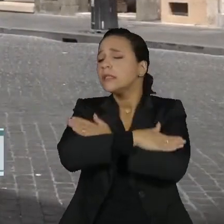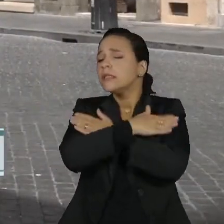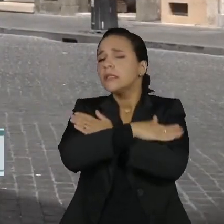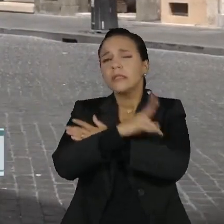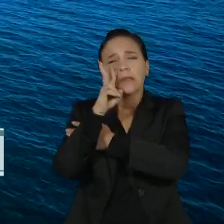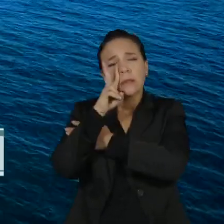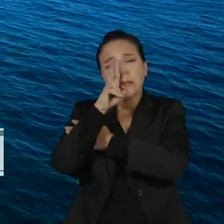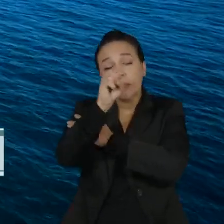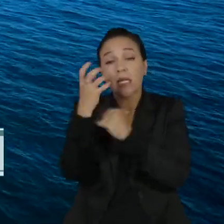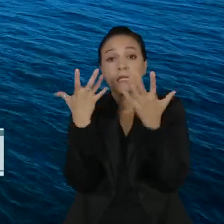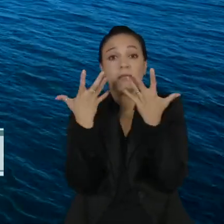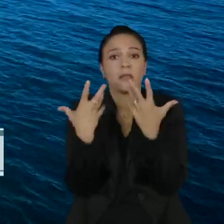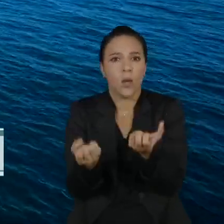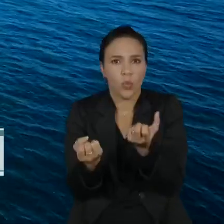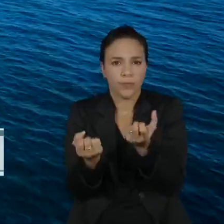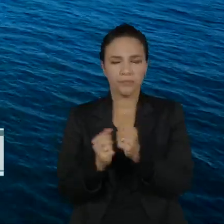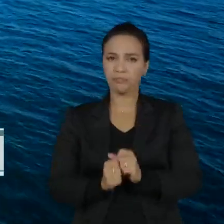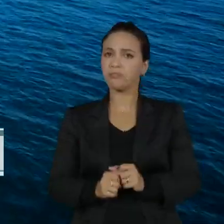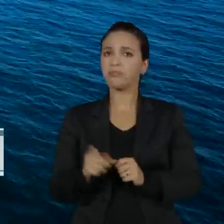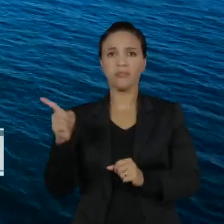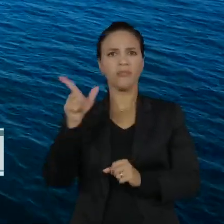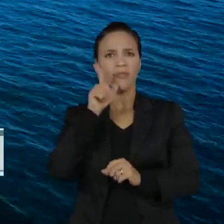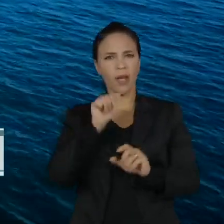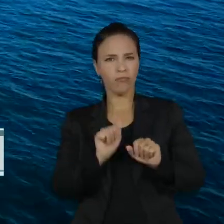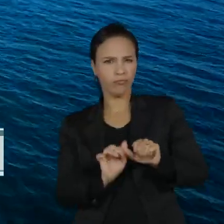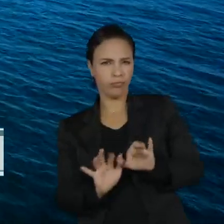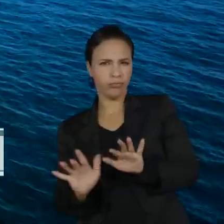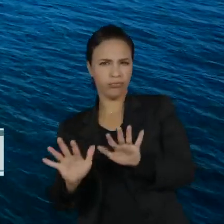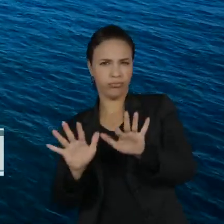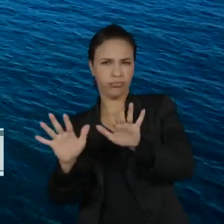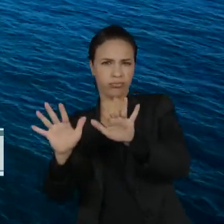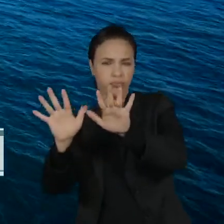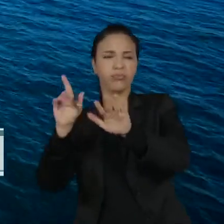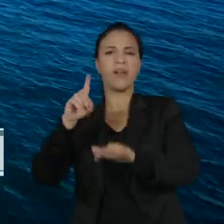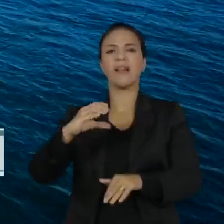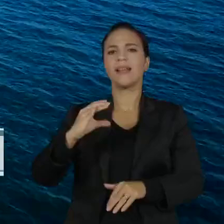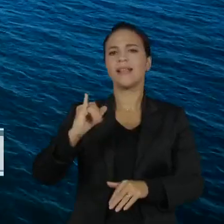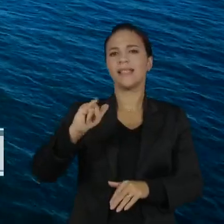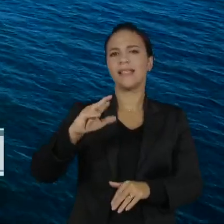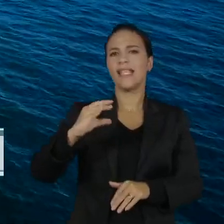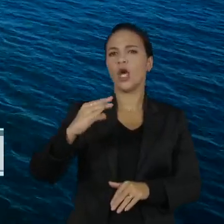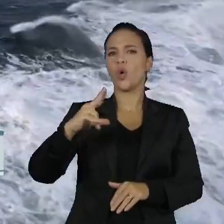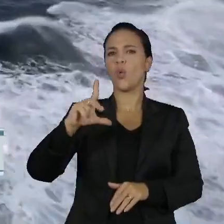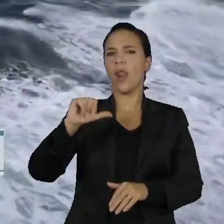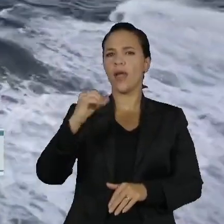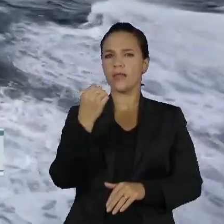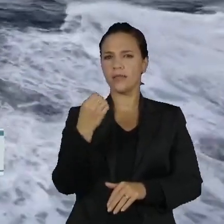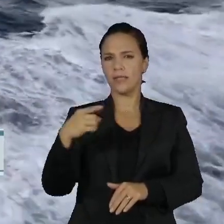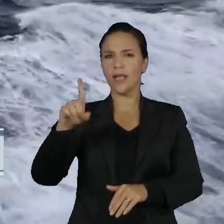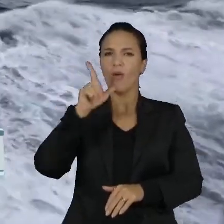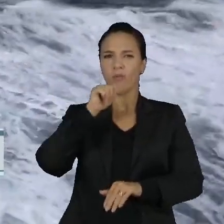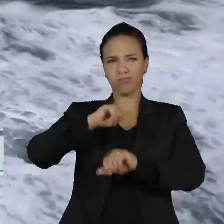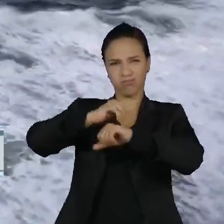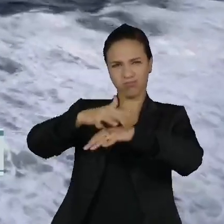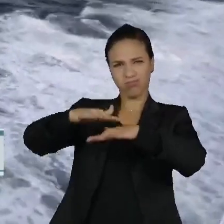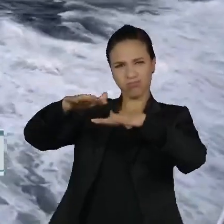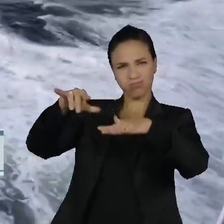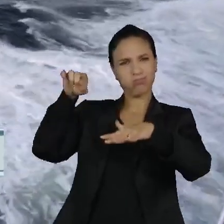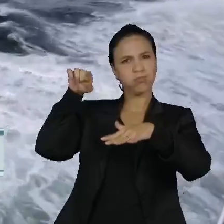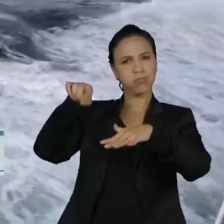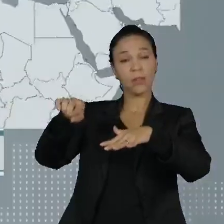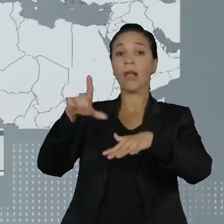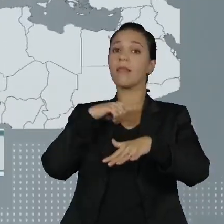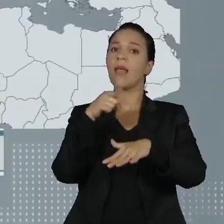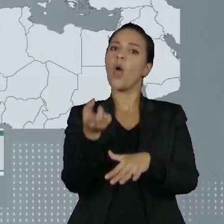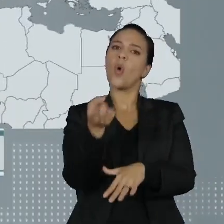frios e secos. A dinâmica dessa corrente marítima, chamada de circulação meridional invertida do Atlântico, não acontece no